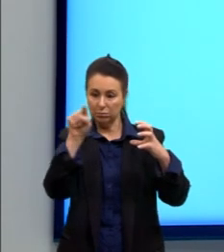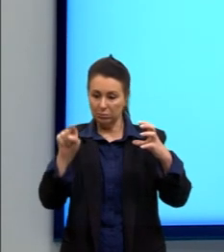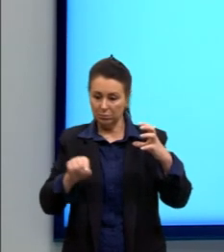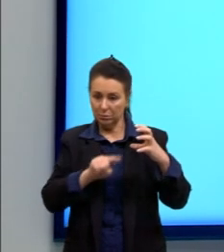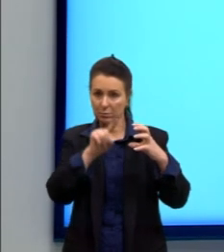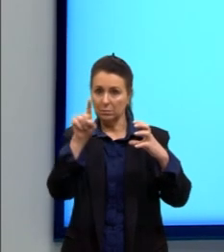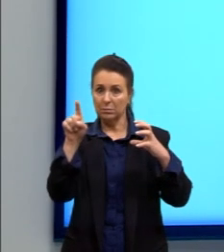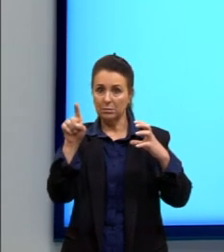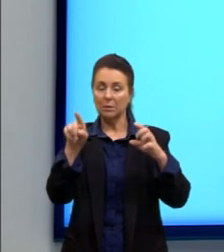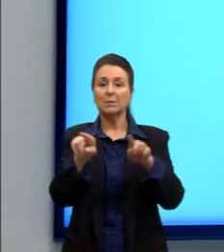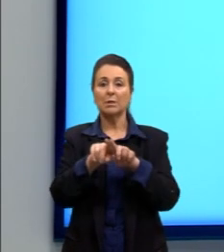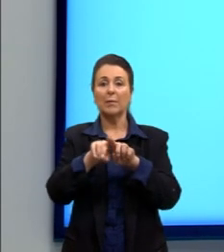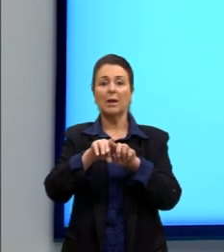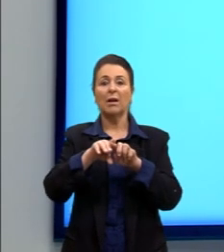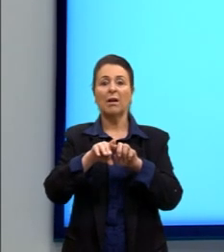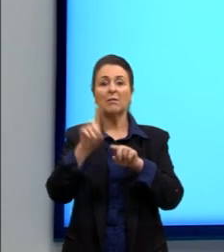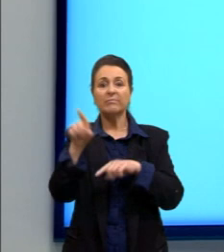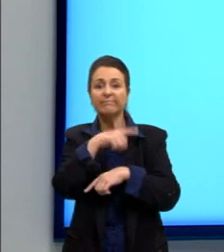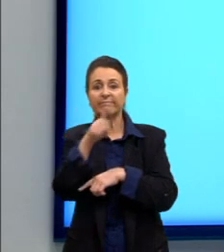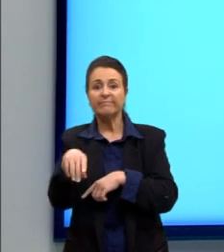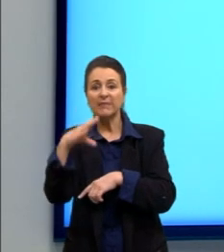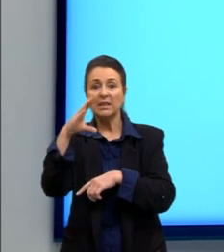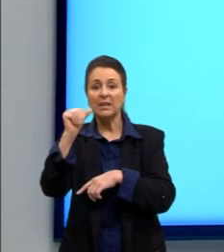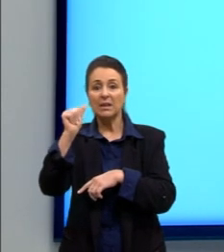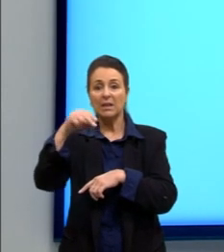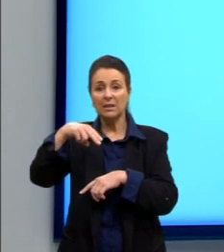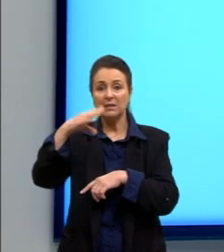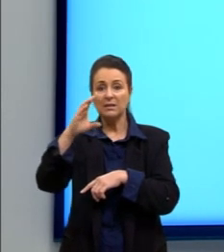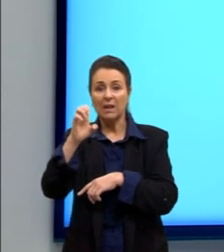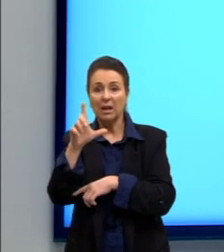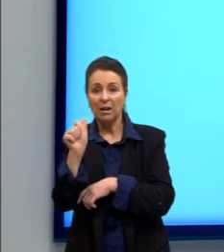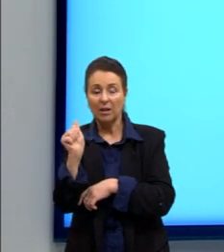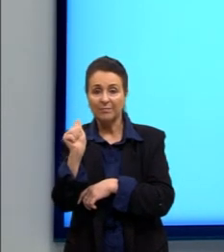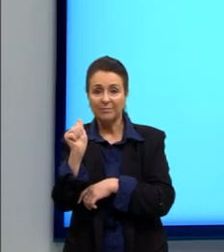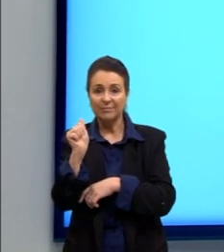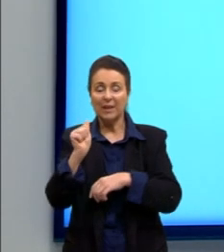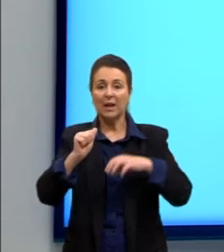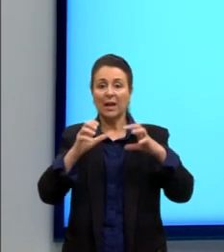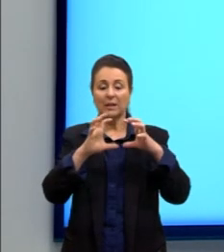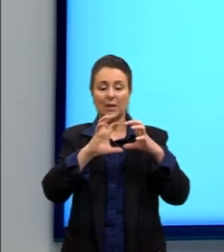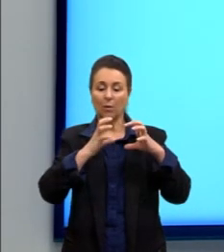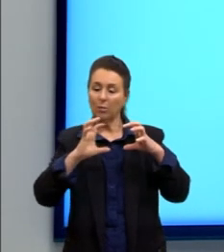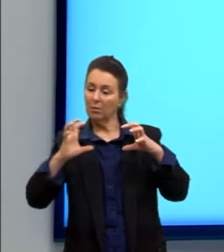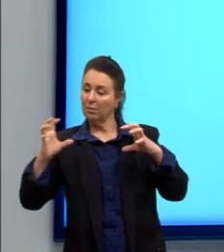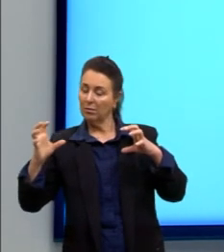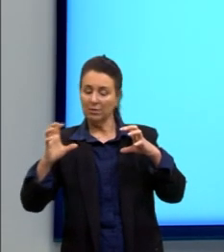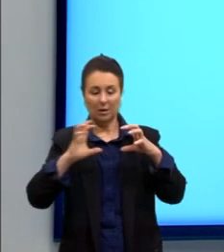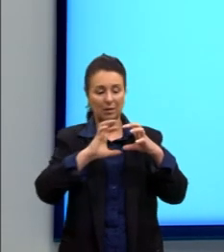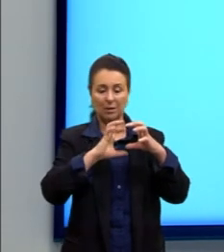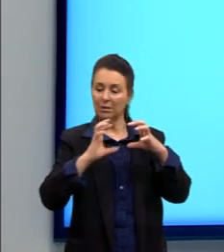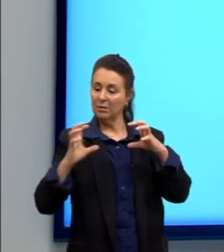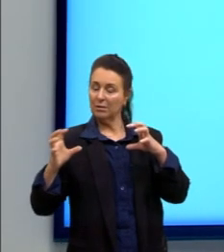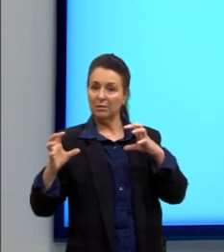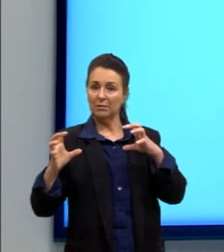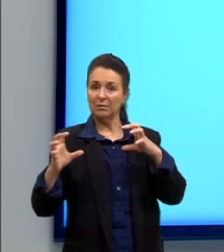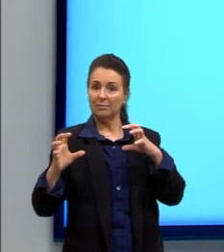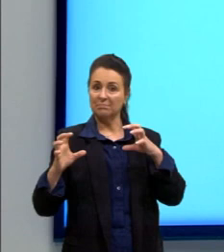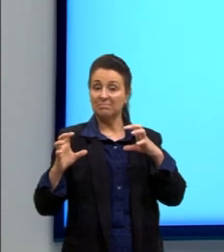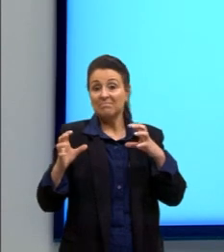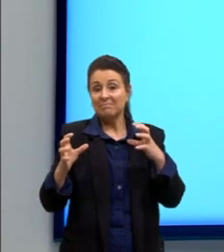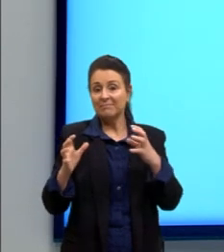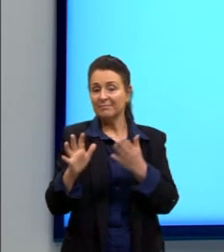Um cancelamento dessas ondas. Um cancelamento mútuo dessas duas ondas